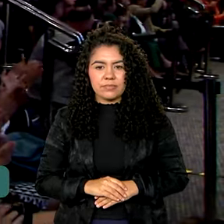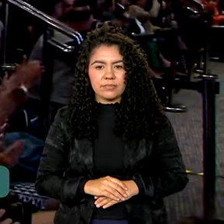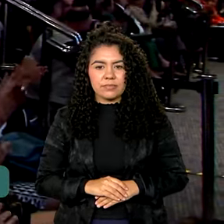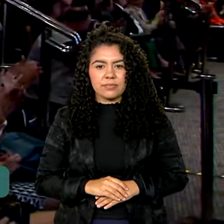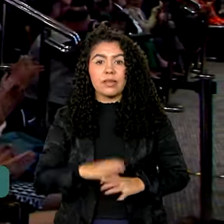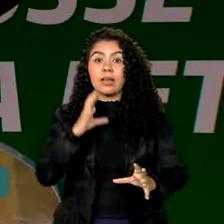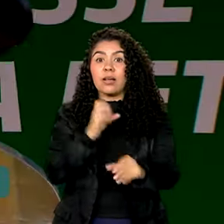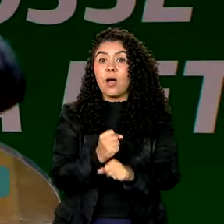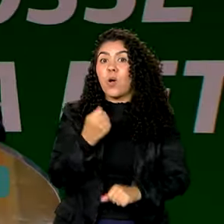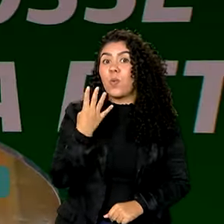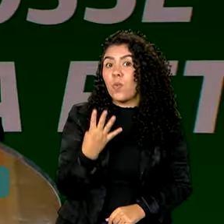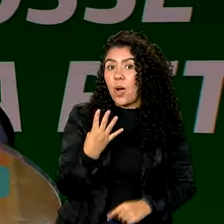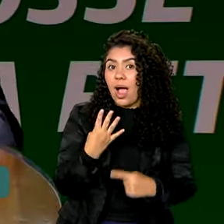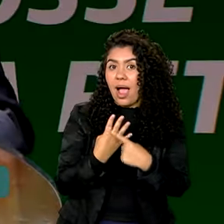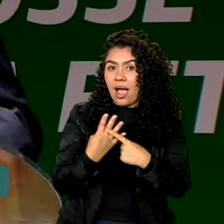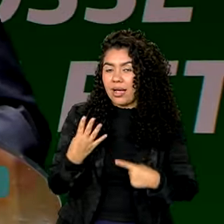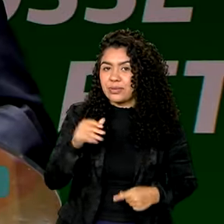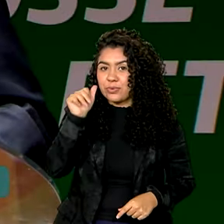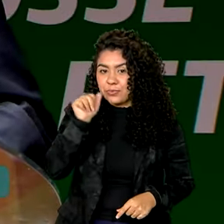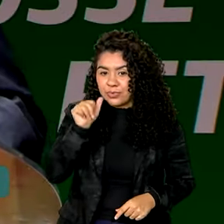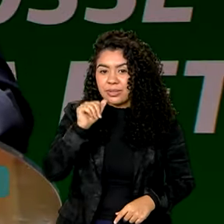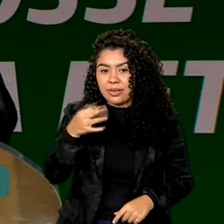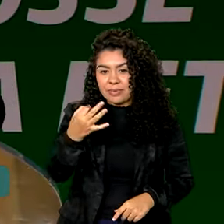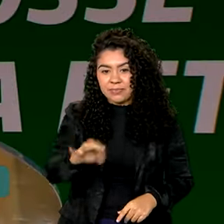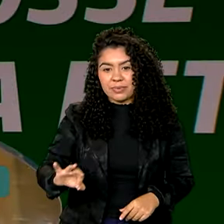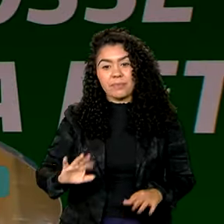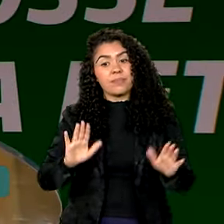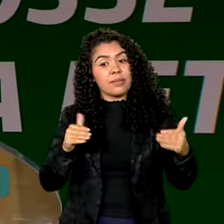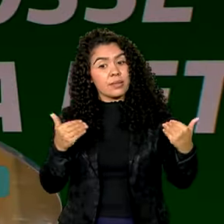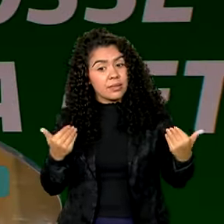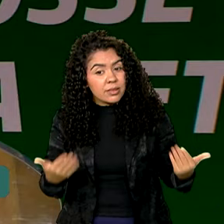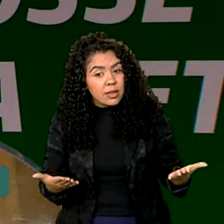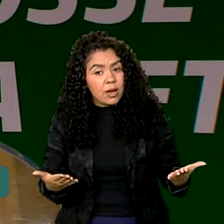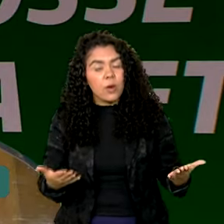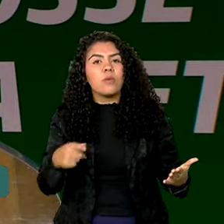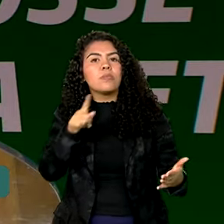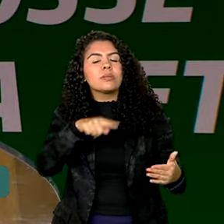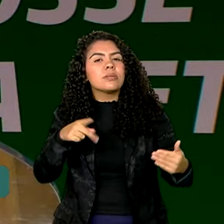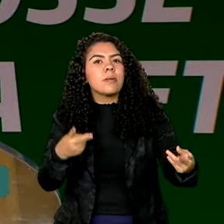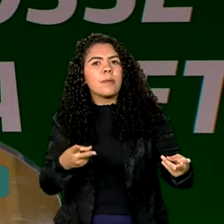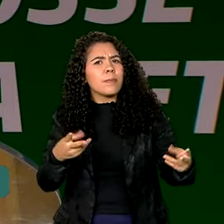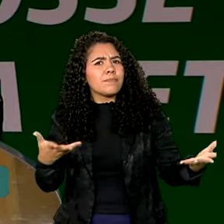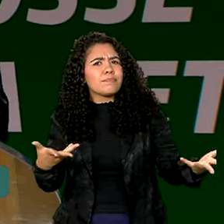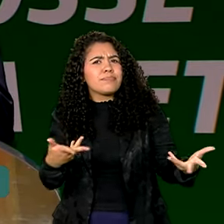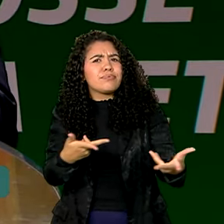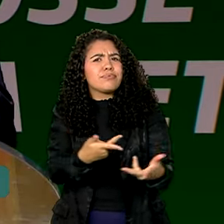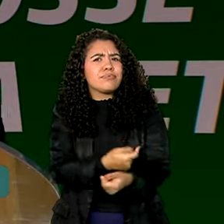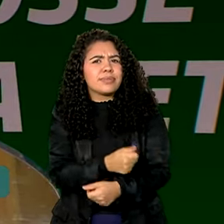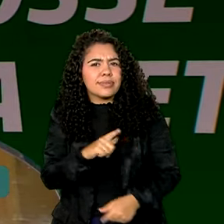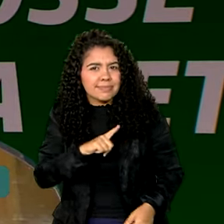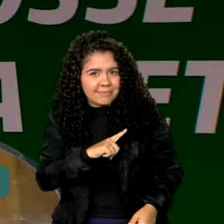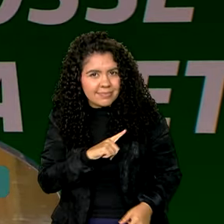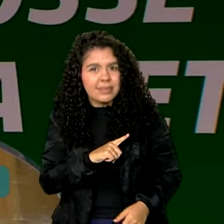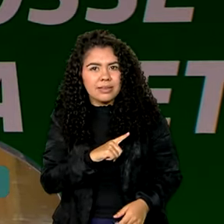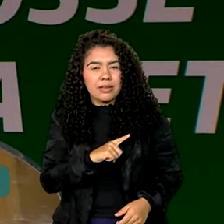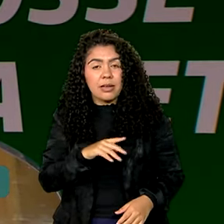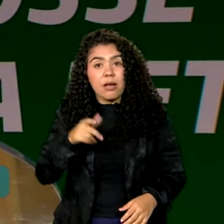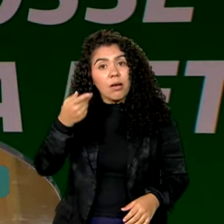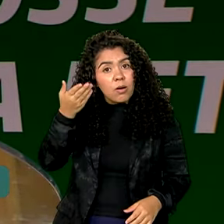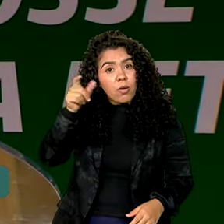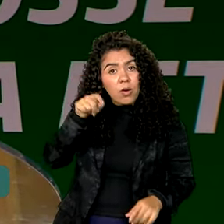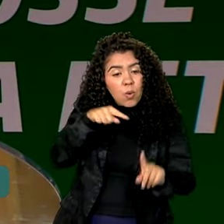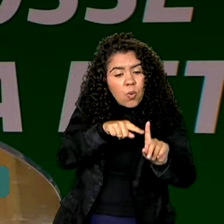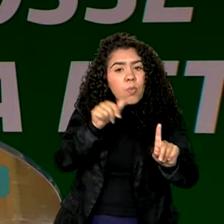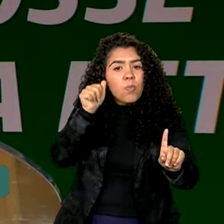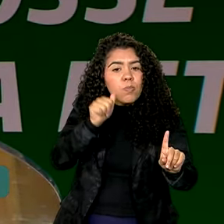Quatro mulheres, quatro mulheres. Ou seja, então veja que coisa extraordinária. Uma mulher é